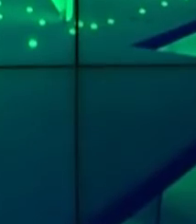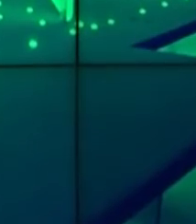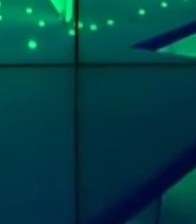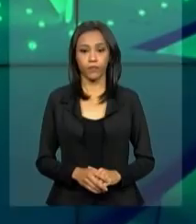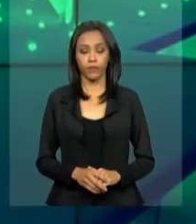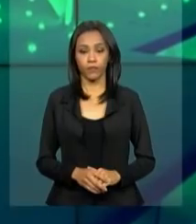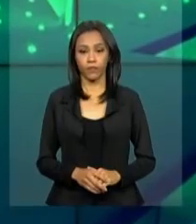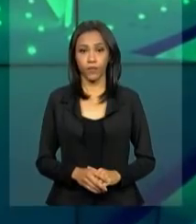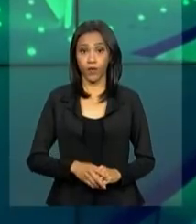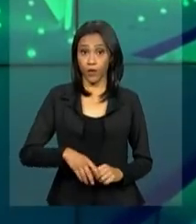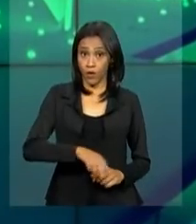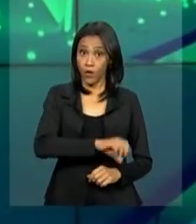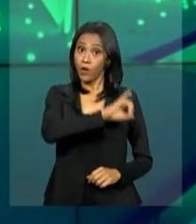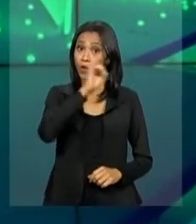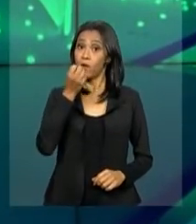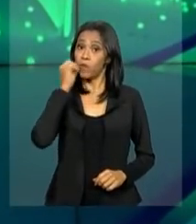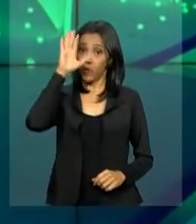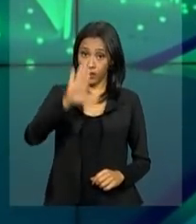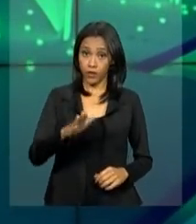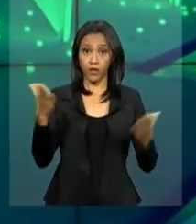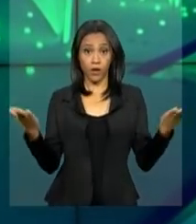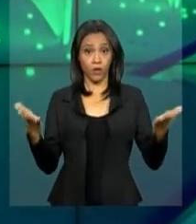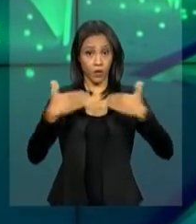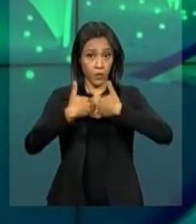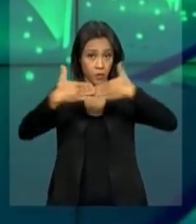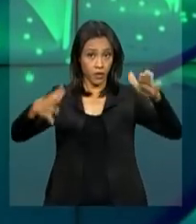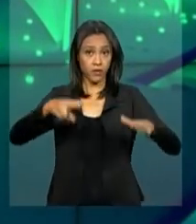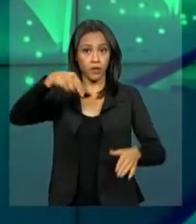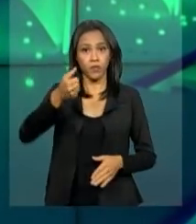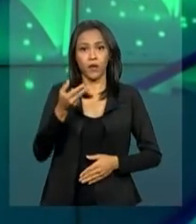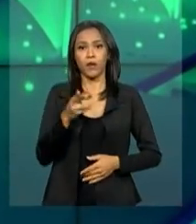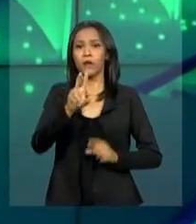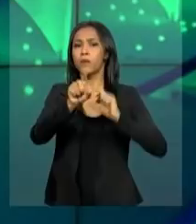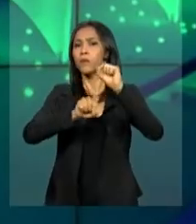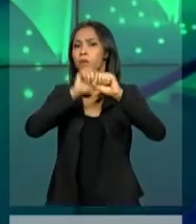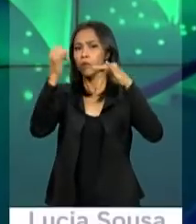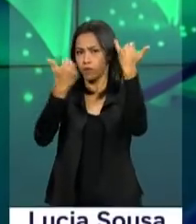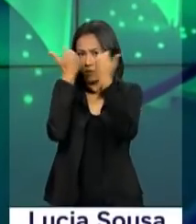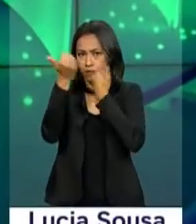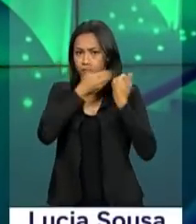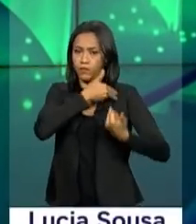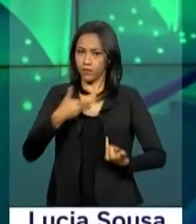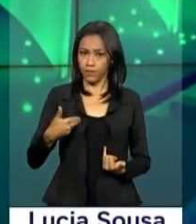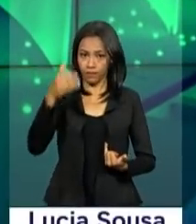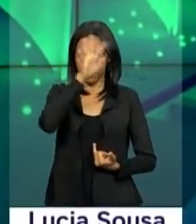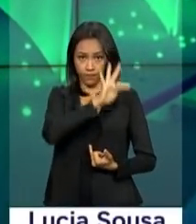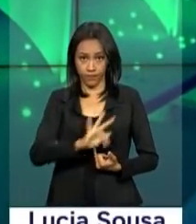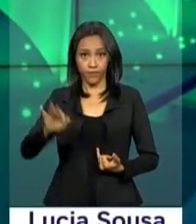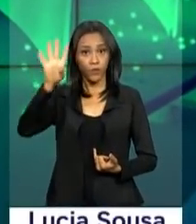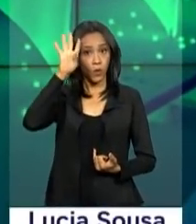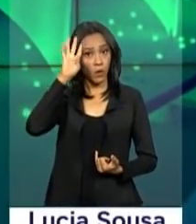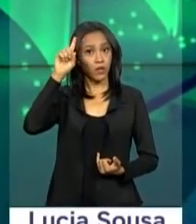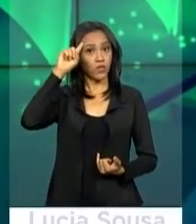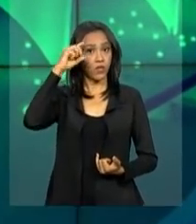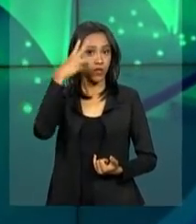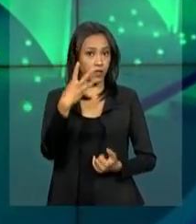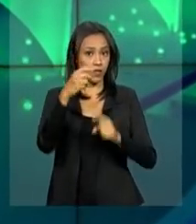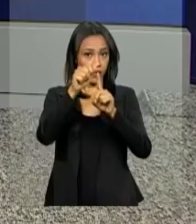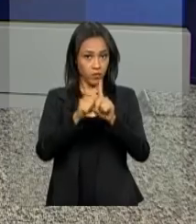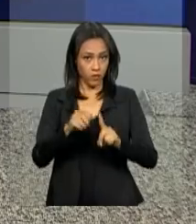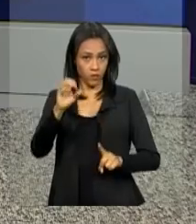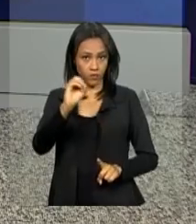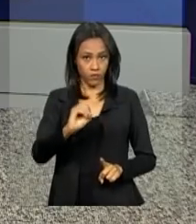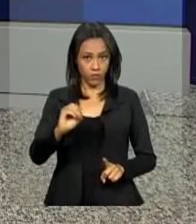Olá, boa tarde pra você. Começa agora o repórter NBR com as notícias do governo federal desta quarta-feira, 3 de outubro.